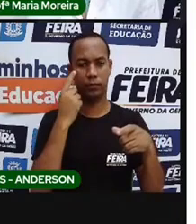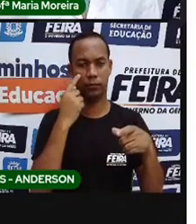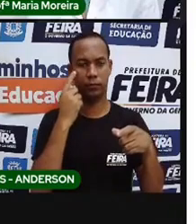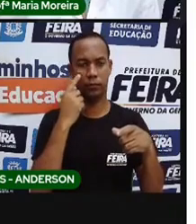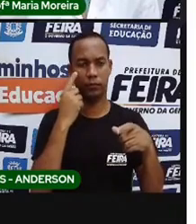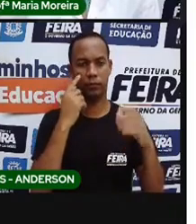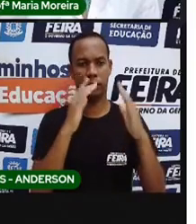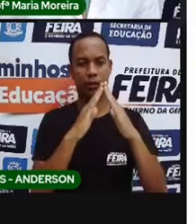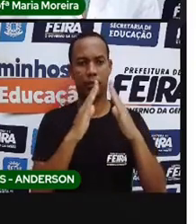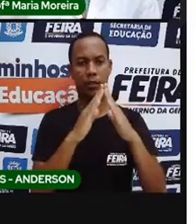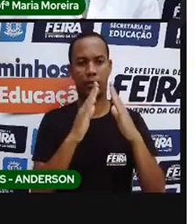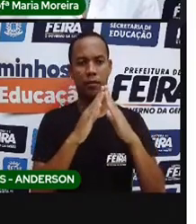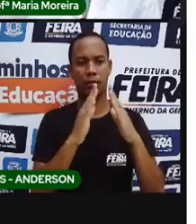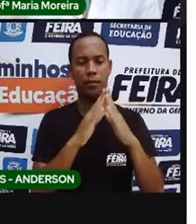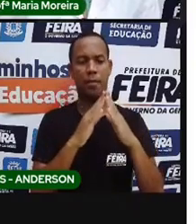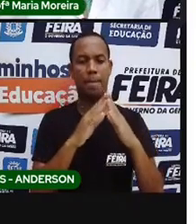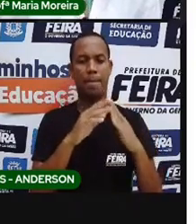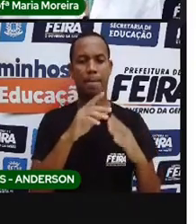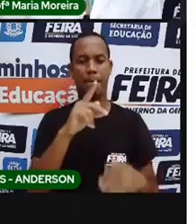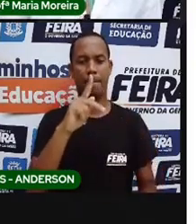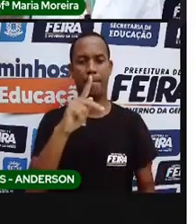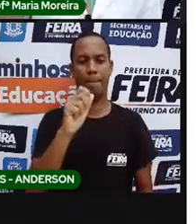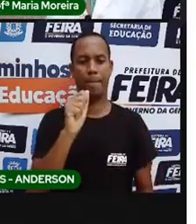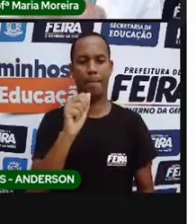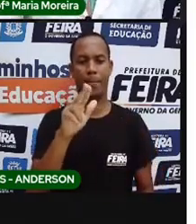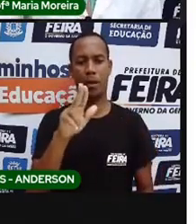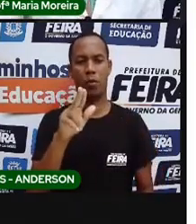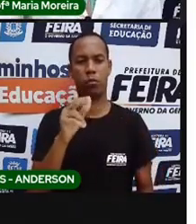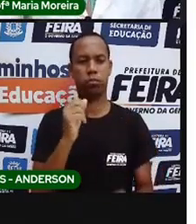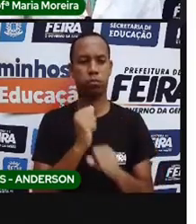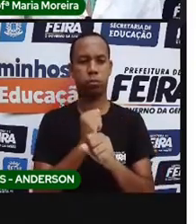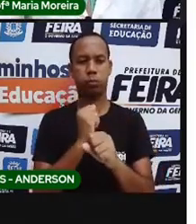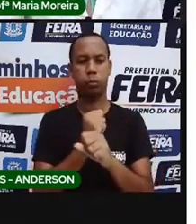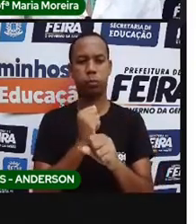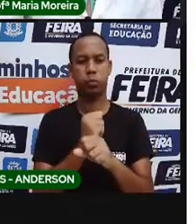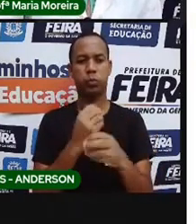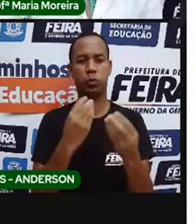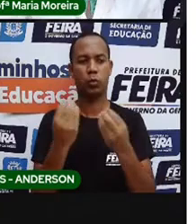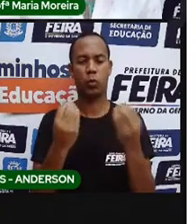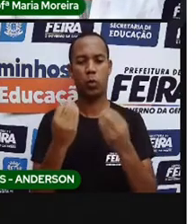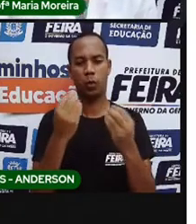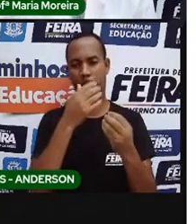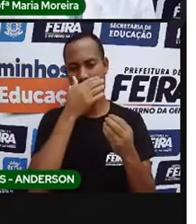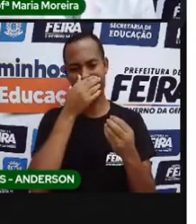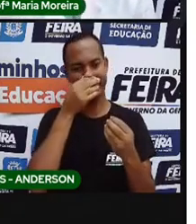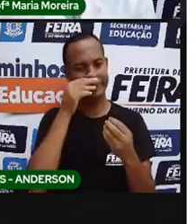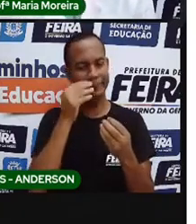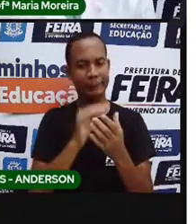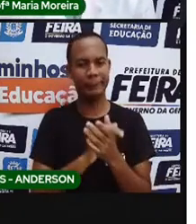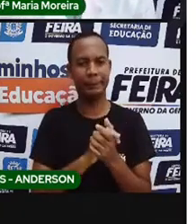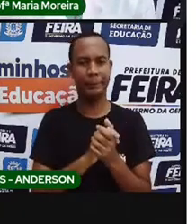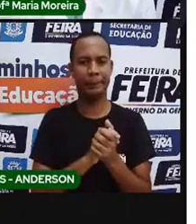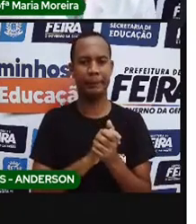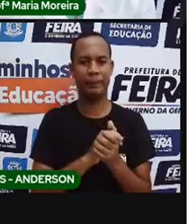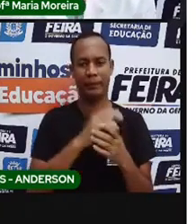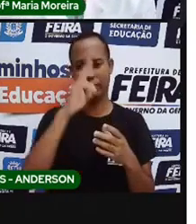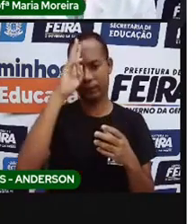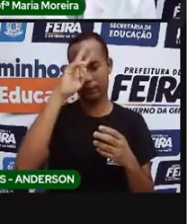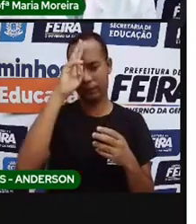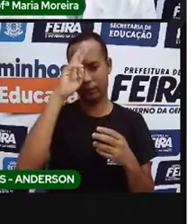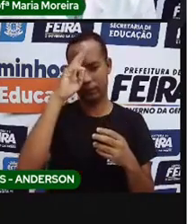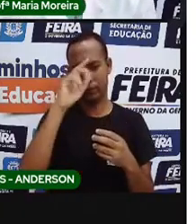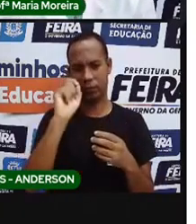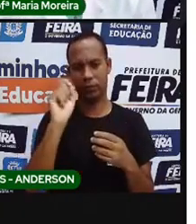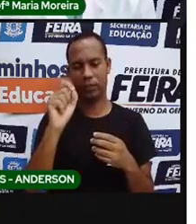a pico. E o que é pau? Que é aquela casa, que é o que é de barro, que é a própria avó para vocês. Porque lembra muito a casa de